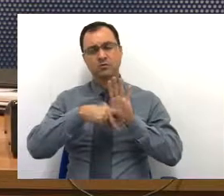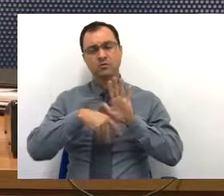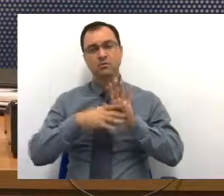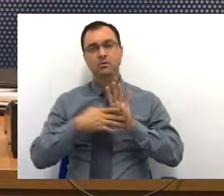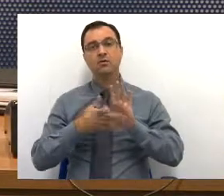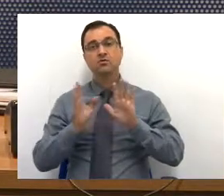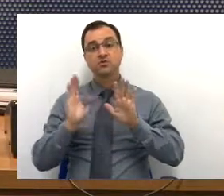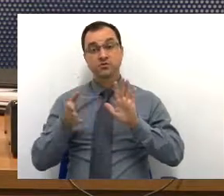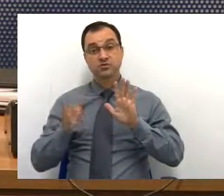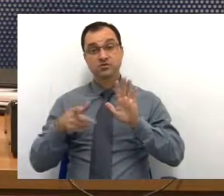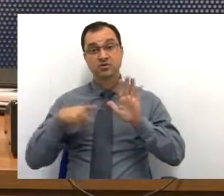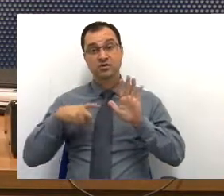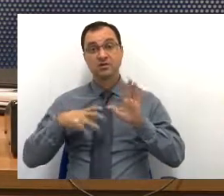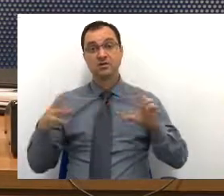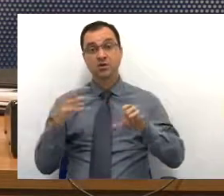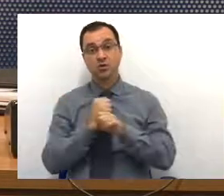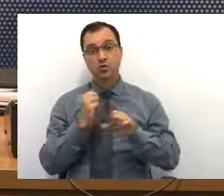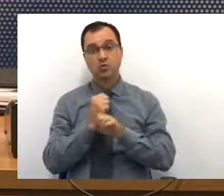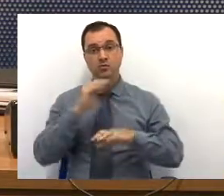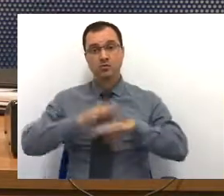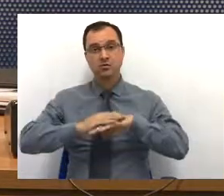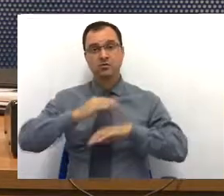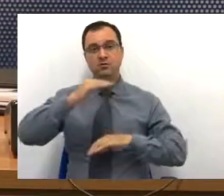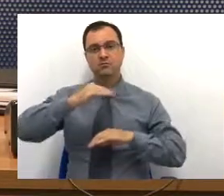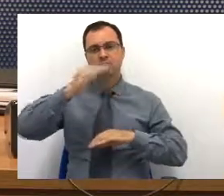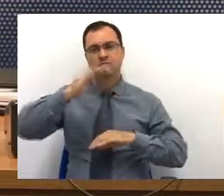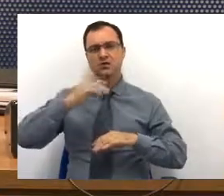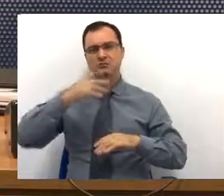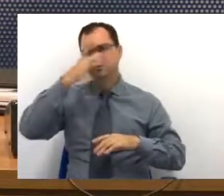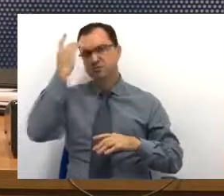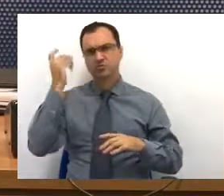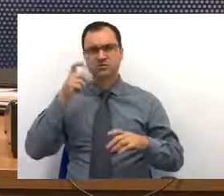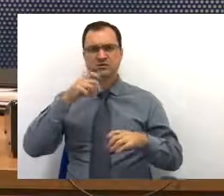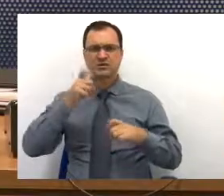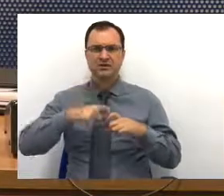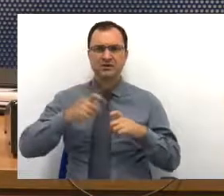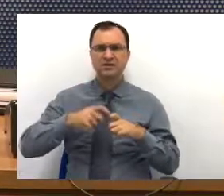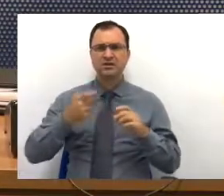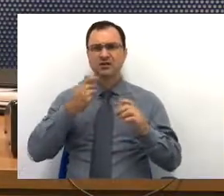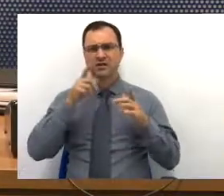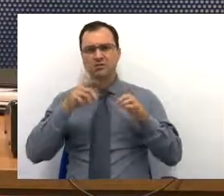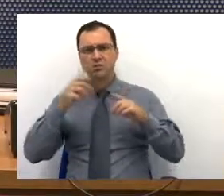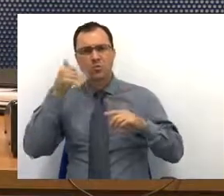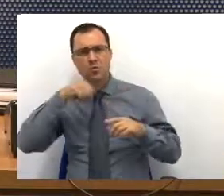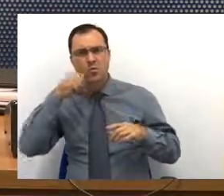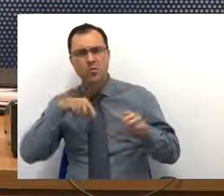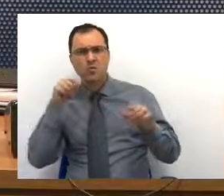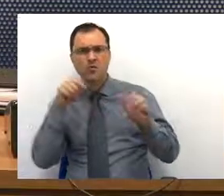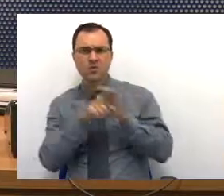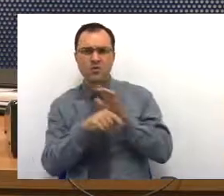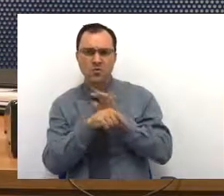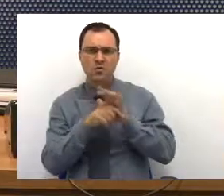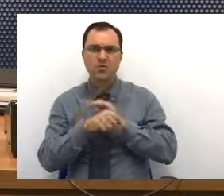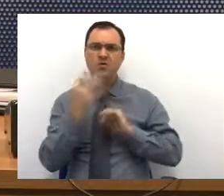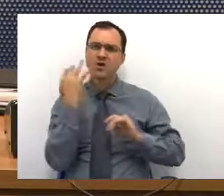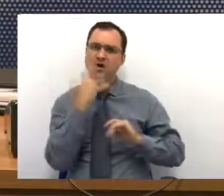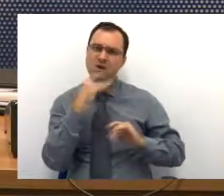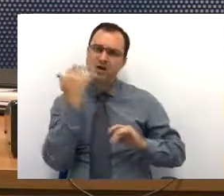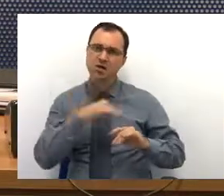já tem uma quantidade maior de clínicos, pediatras, ginecologistas, médicos de família,